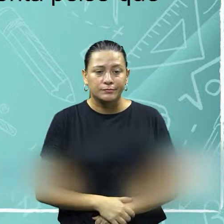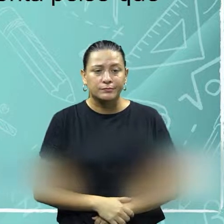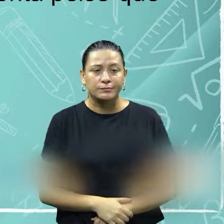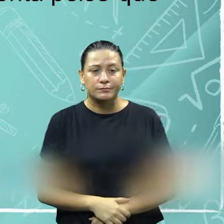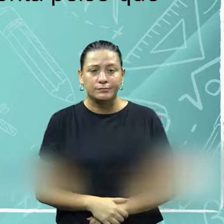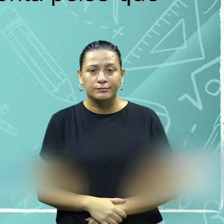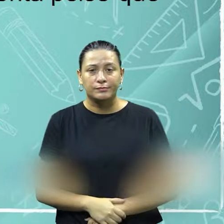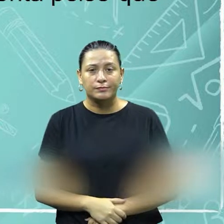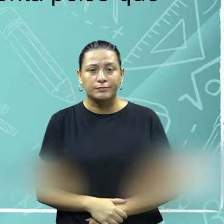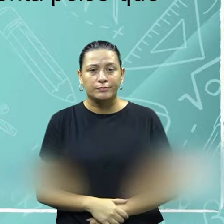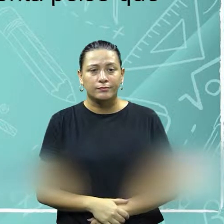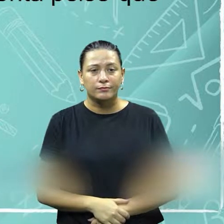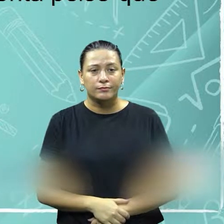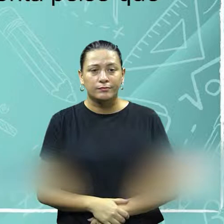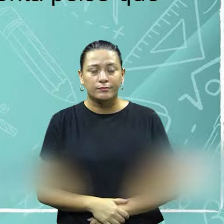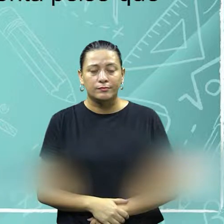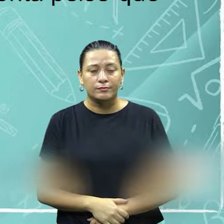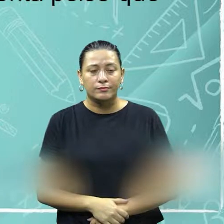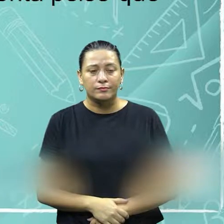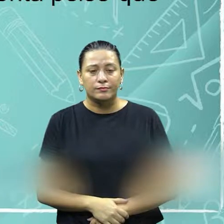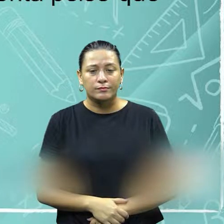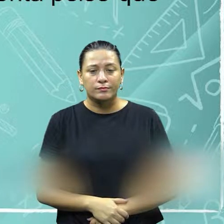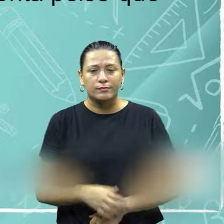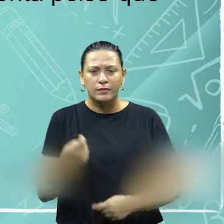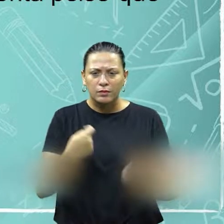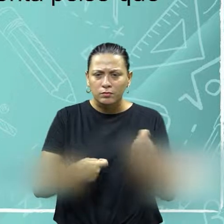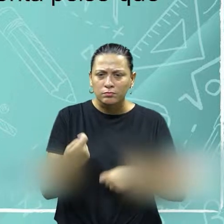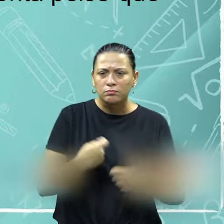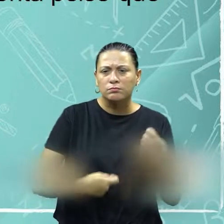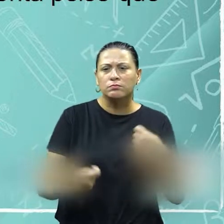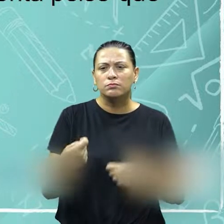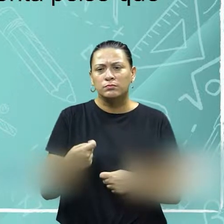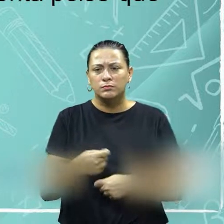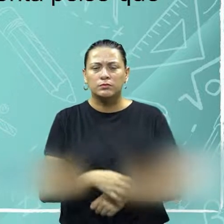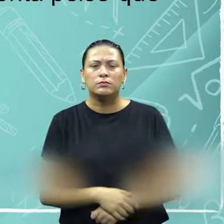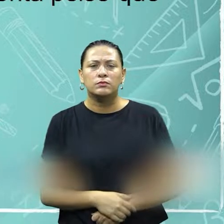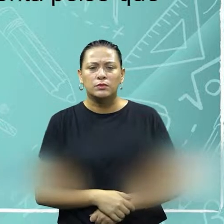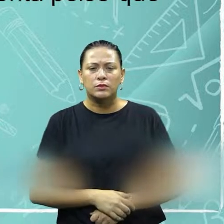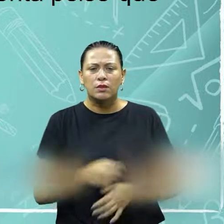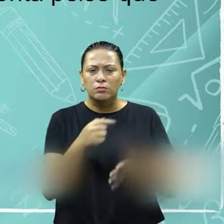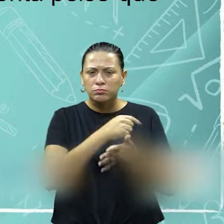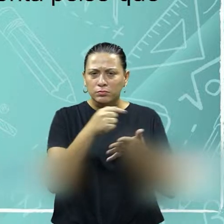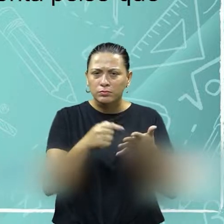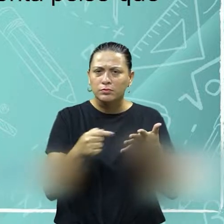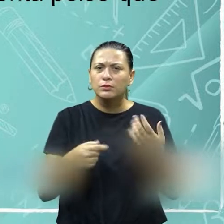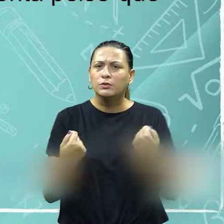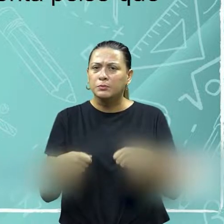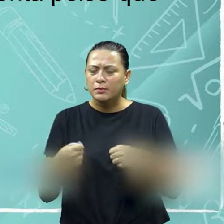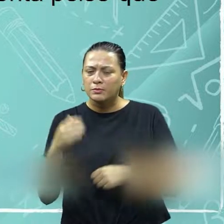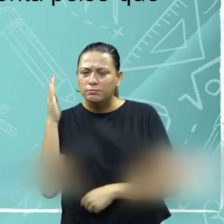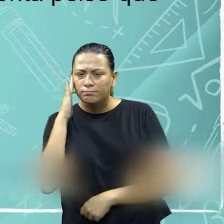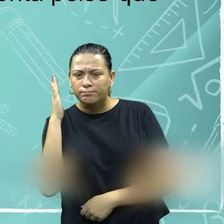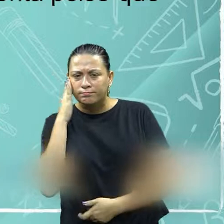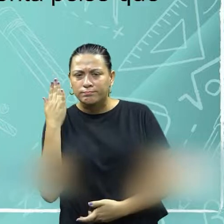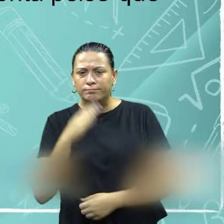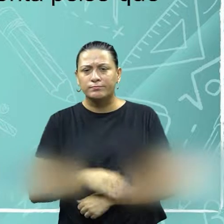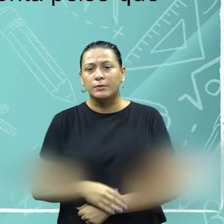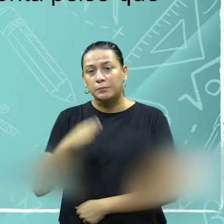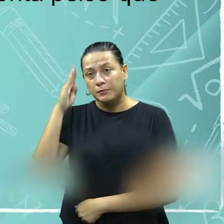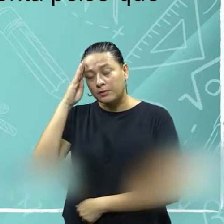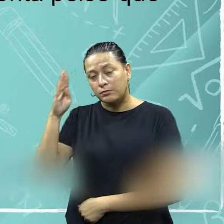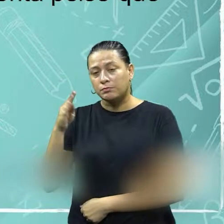a Nájera vem dizer para nós, né, que, em uma negociação, muitos aspectos, né, ele deve ser considerado,